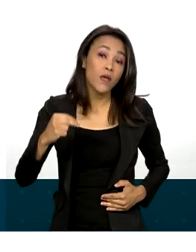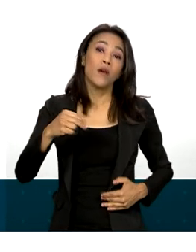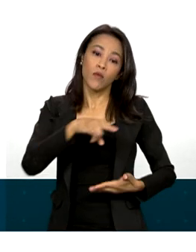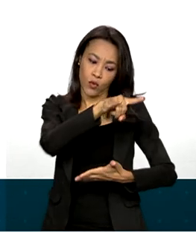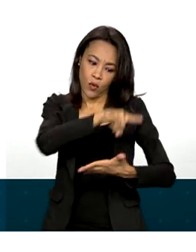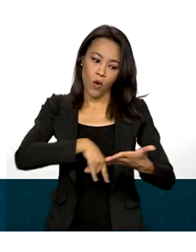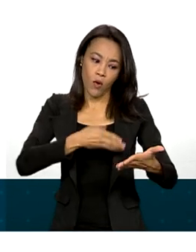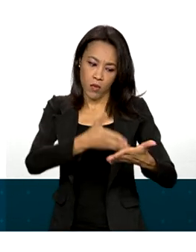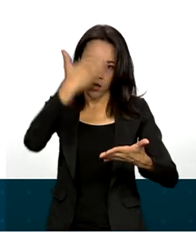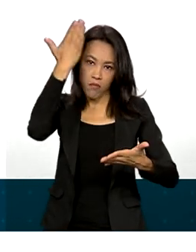documento que comprove a doença.